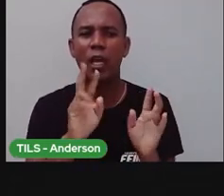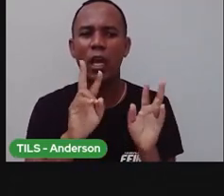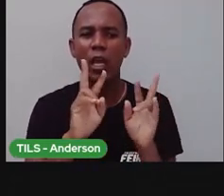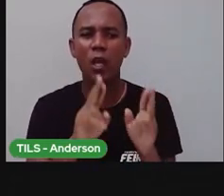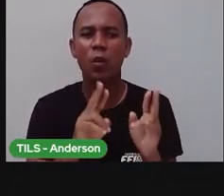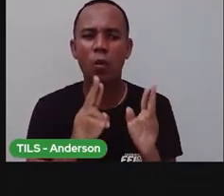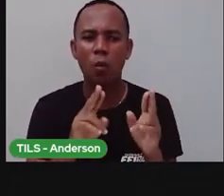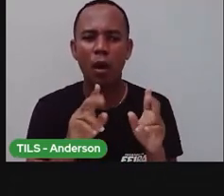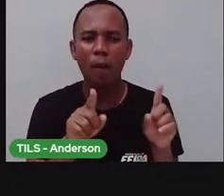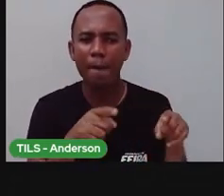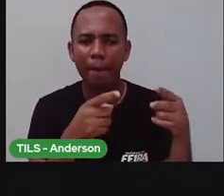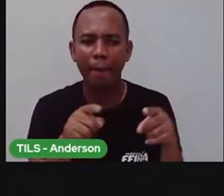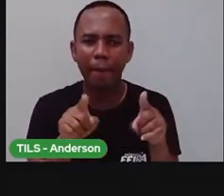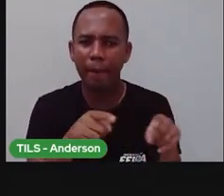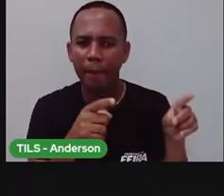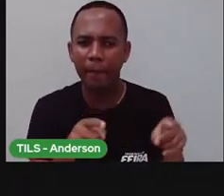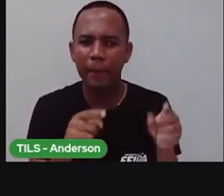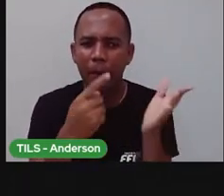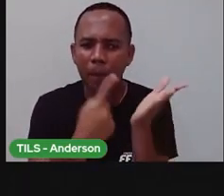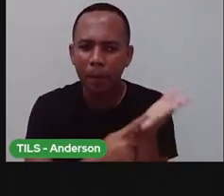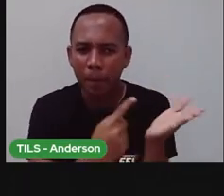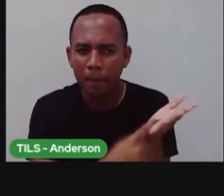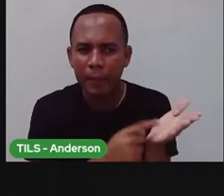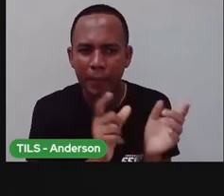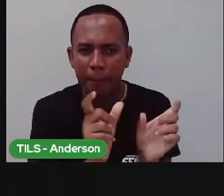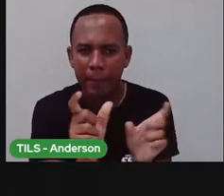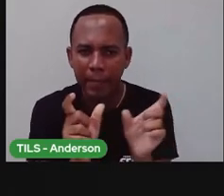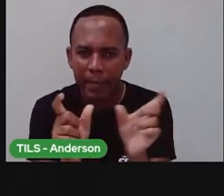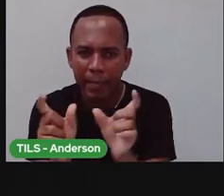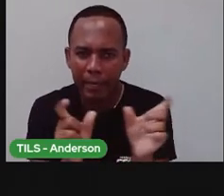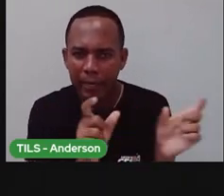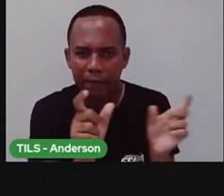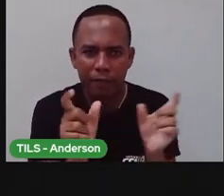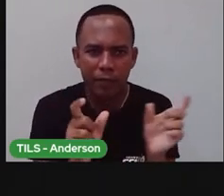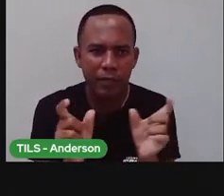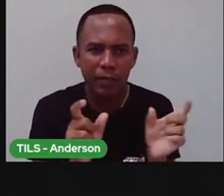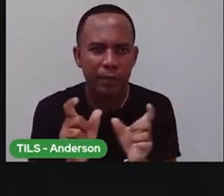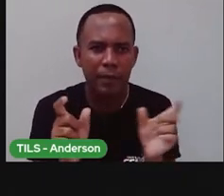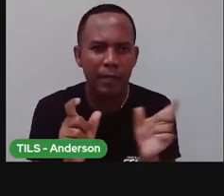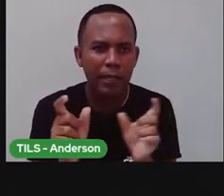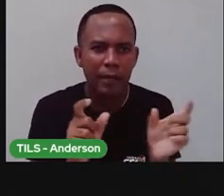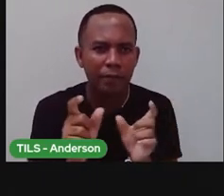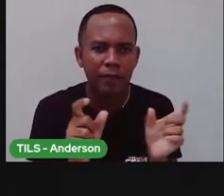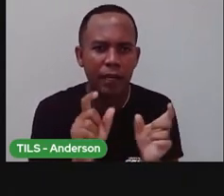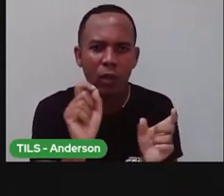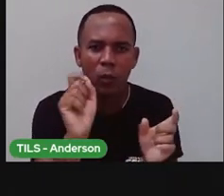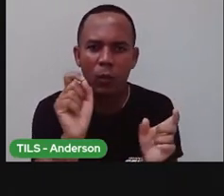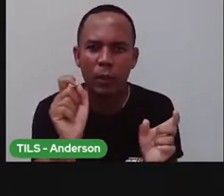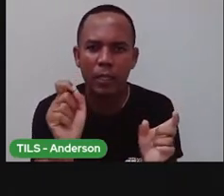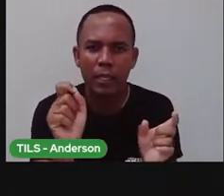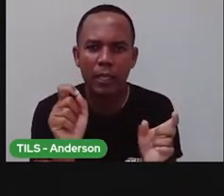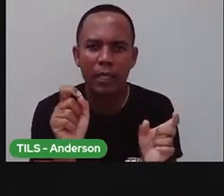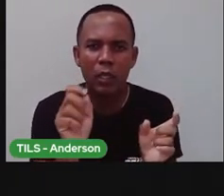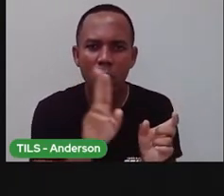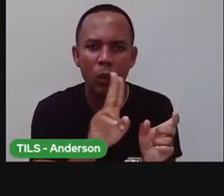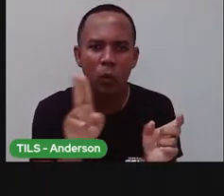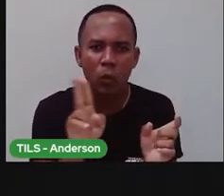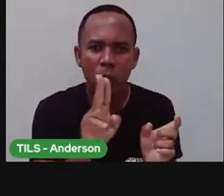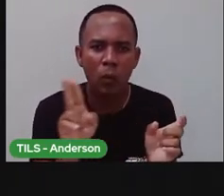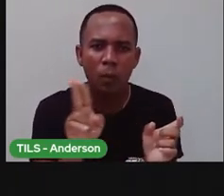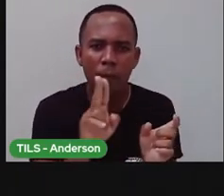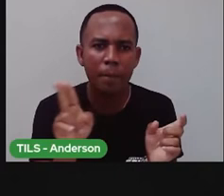Então, quando a gente vai fazer essa combinação das palavras, do som das palavras, a gente chama isso de rima.